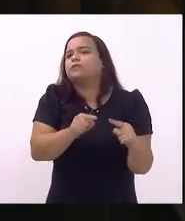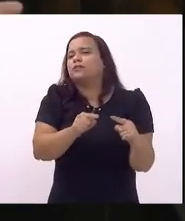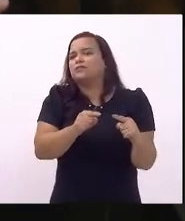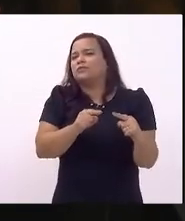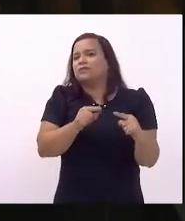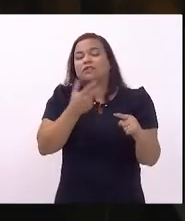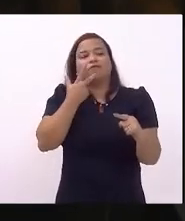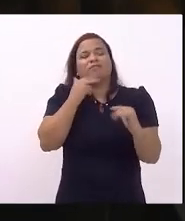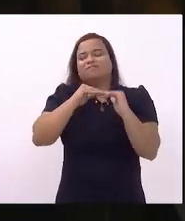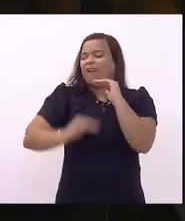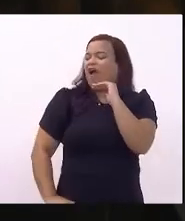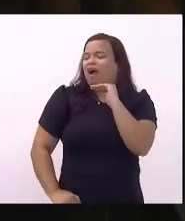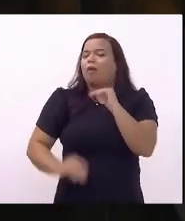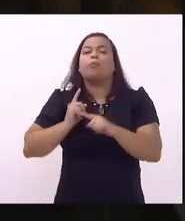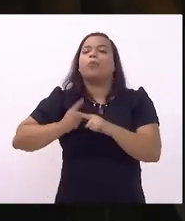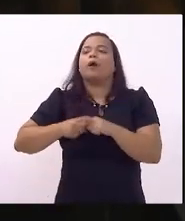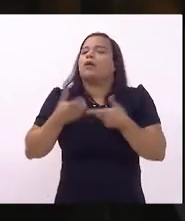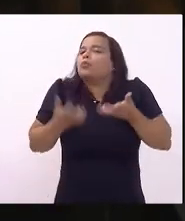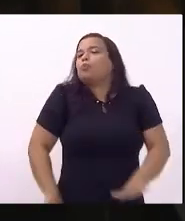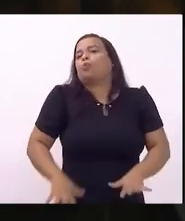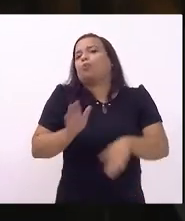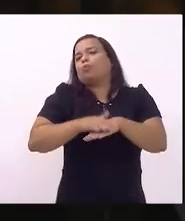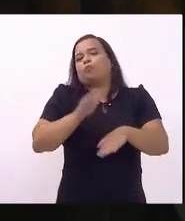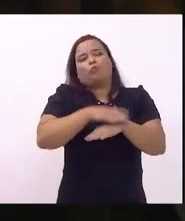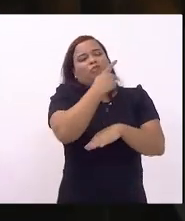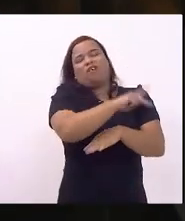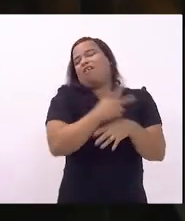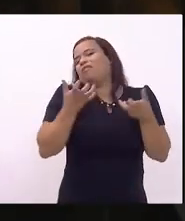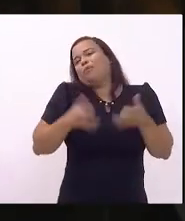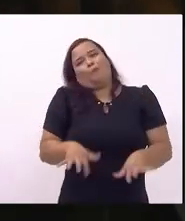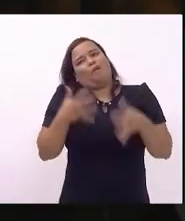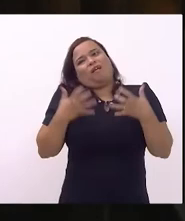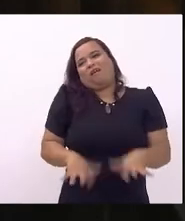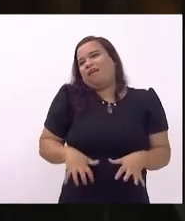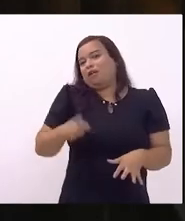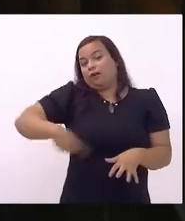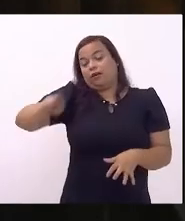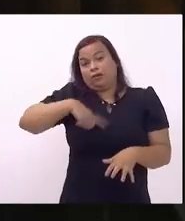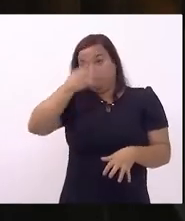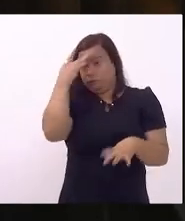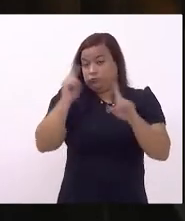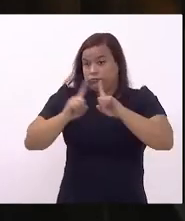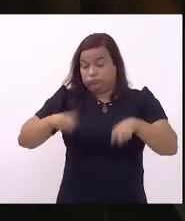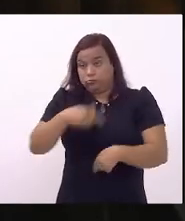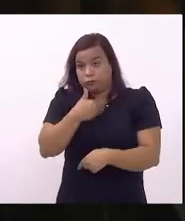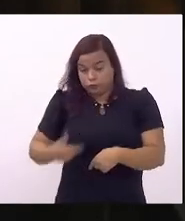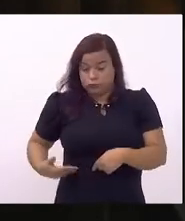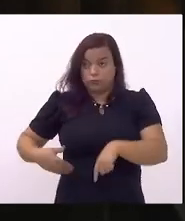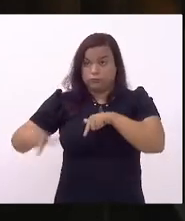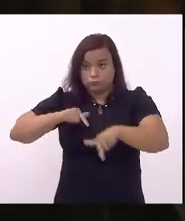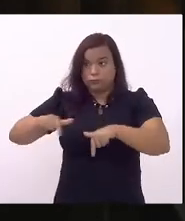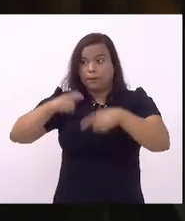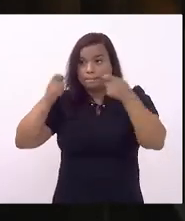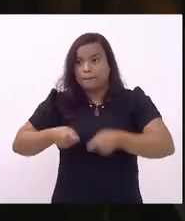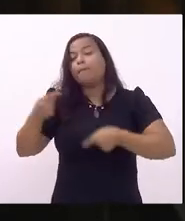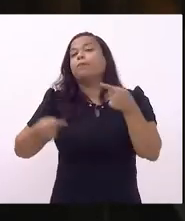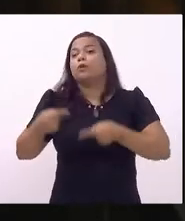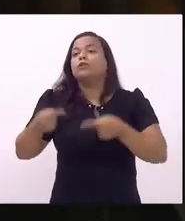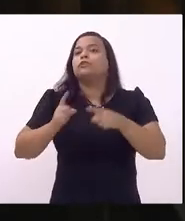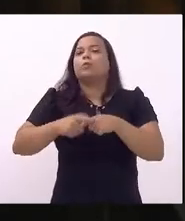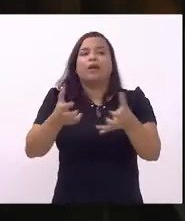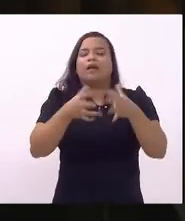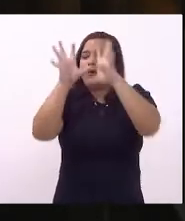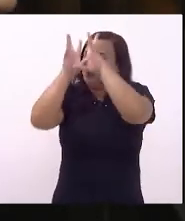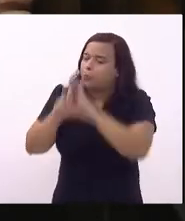não quer não quer que os servidores públicos mantenham a sua política de valorização porque quer aniquilar o serviço